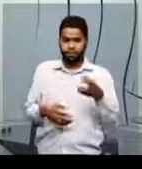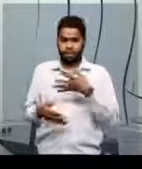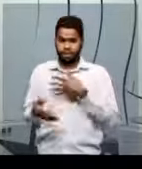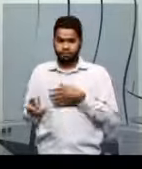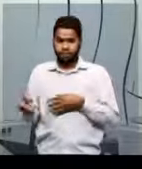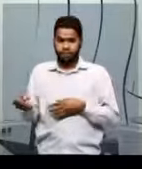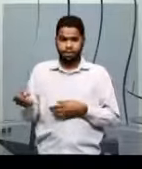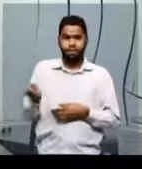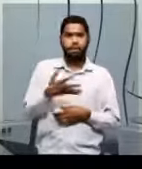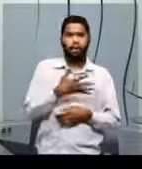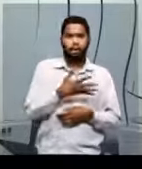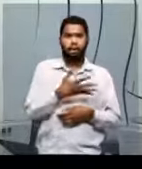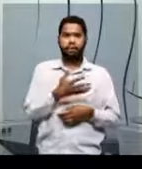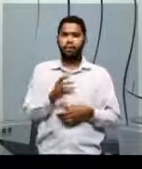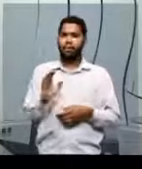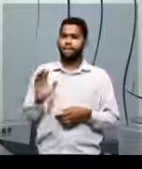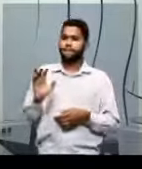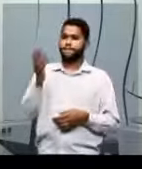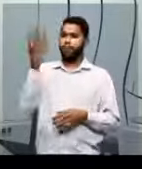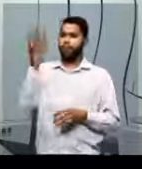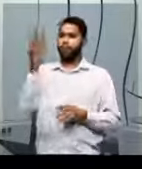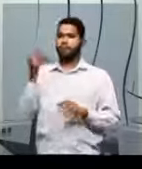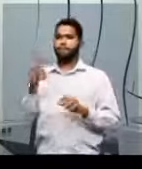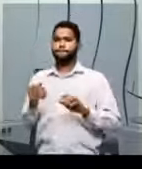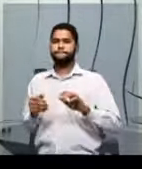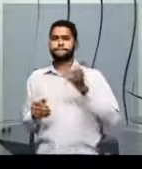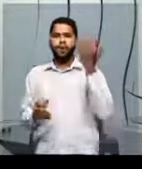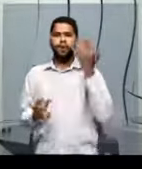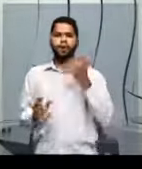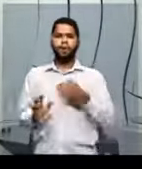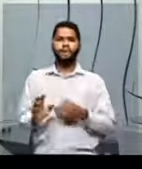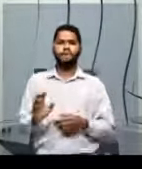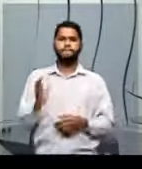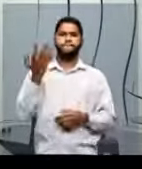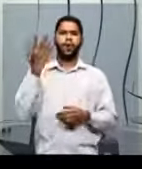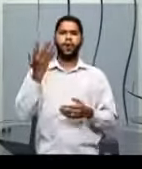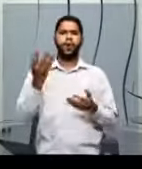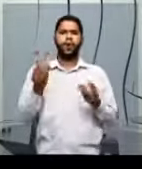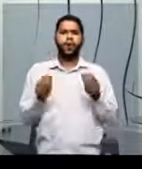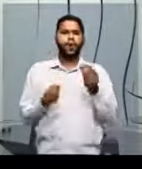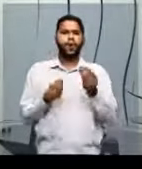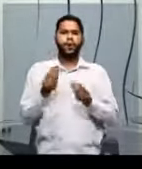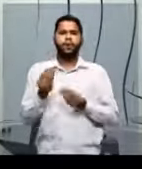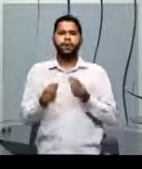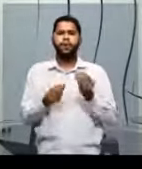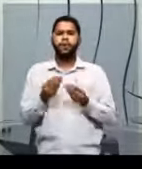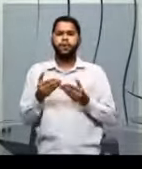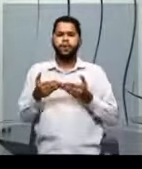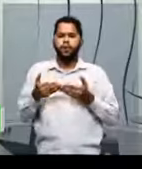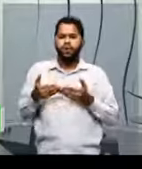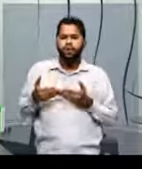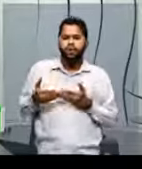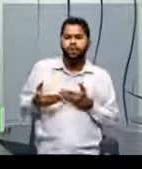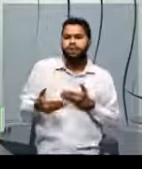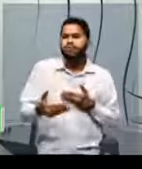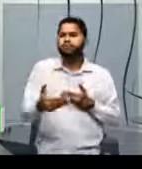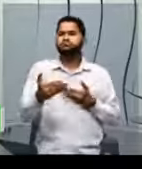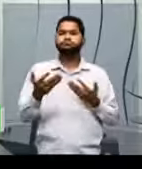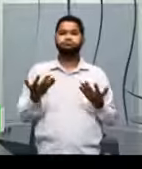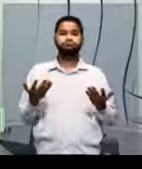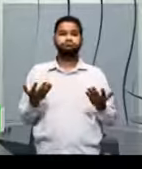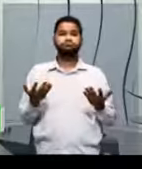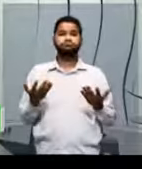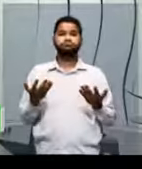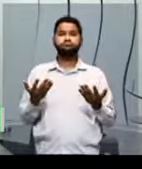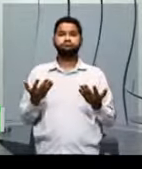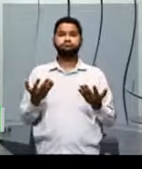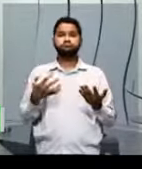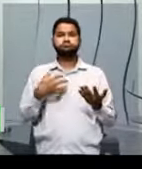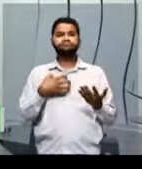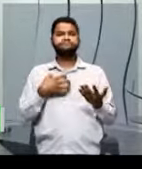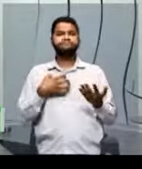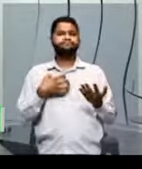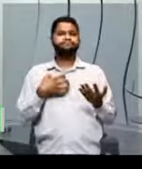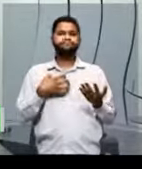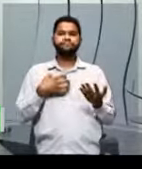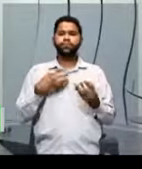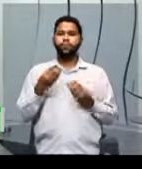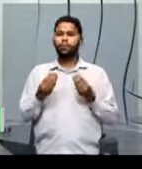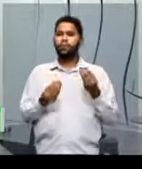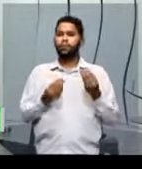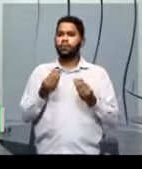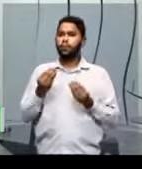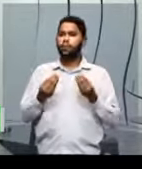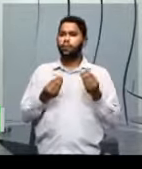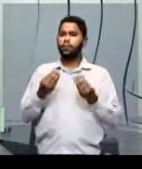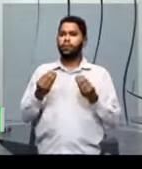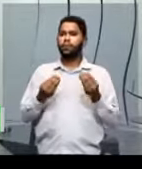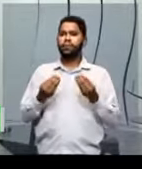surgir. E aí, como que a gente vai, como que seriam as próximas, nossas próximas reações? Como que a gente pode fazer